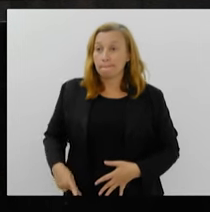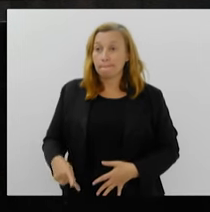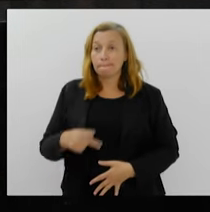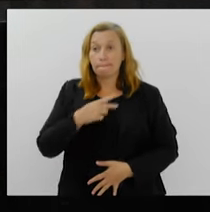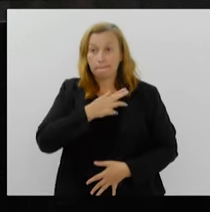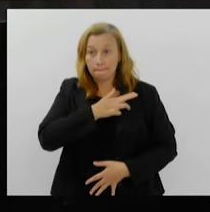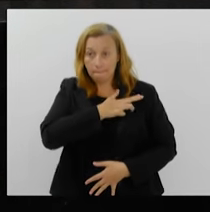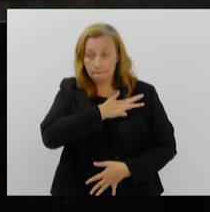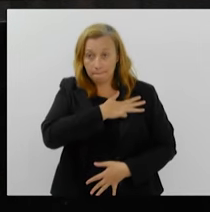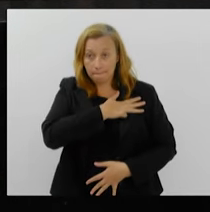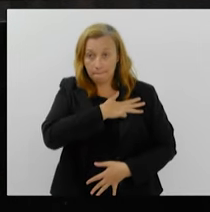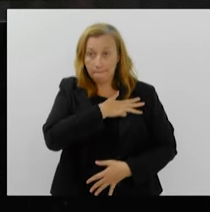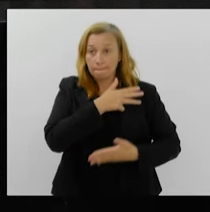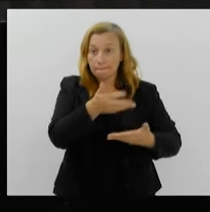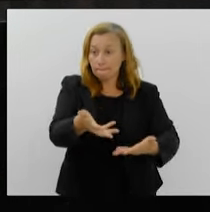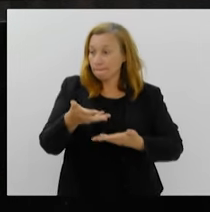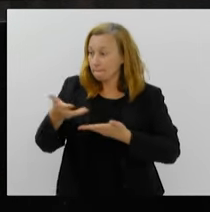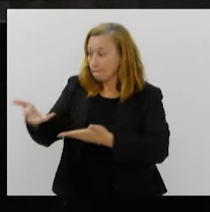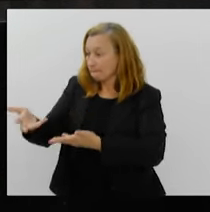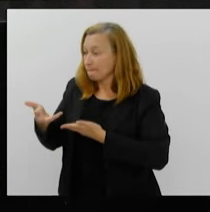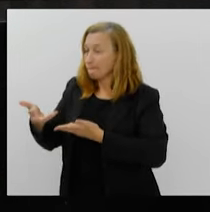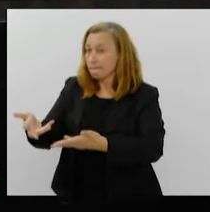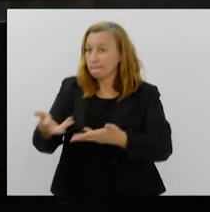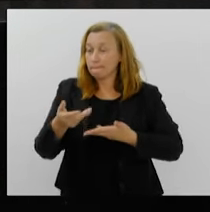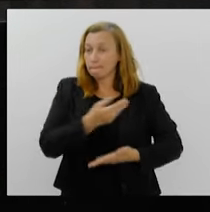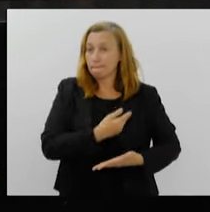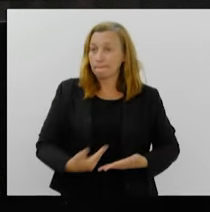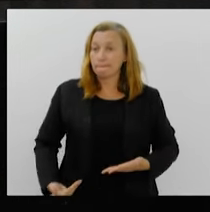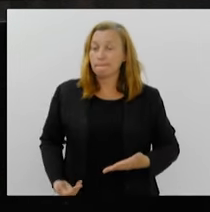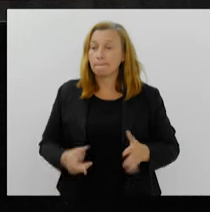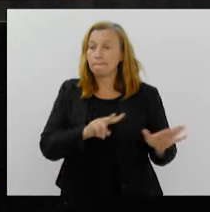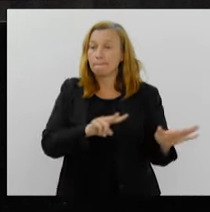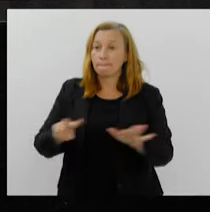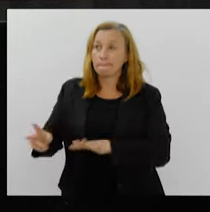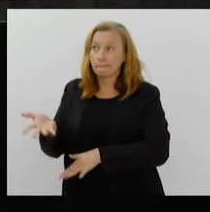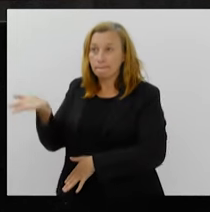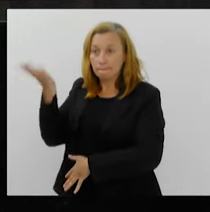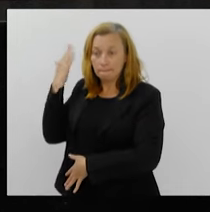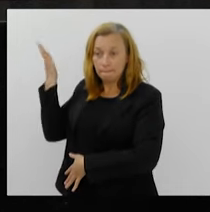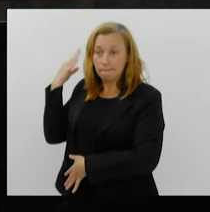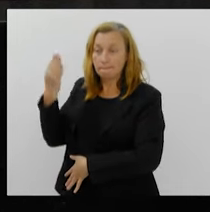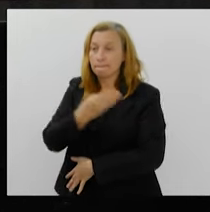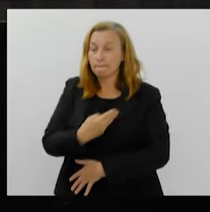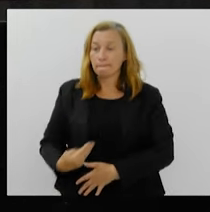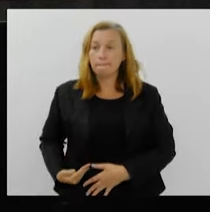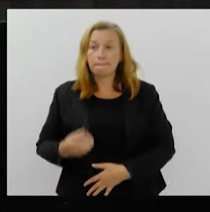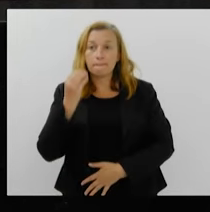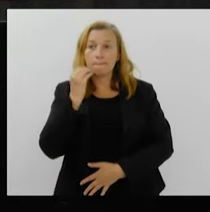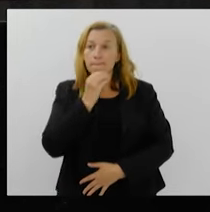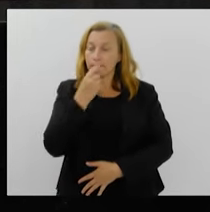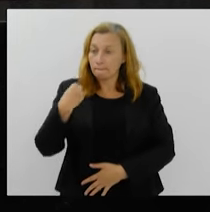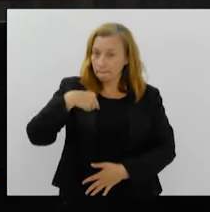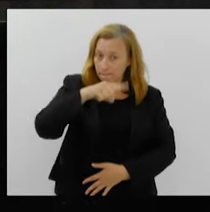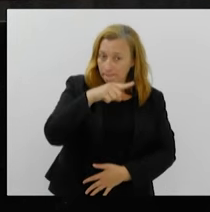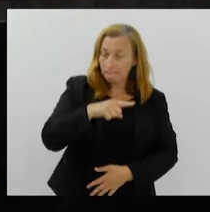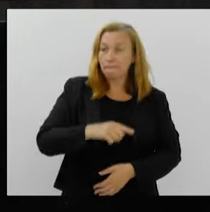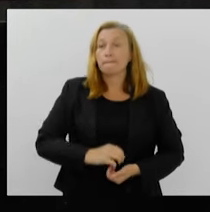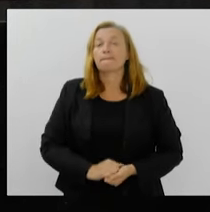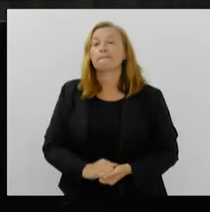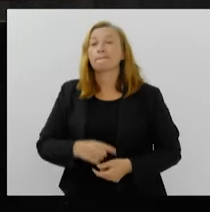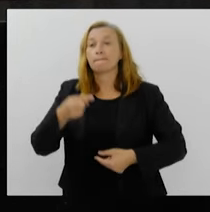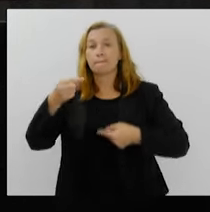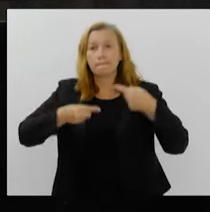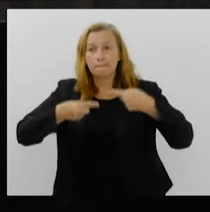convocou os governadores a semana passada, o governador Cláudio Castro esteve presente, para